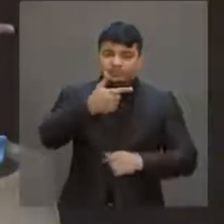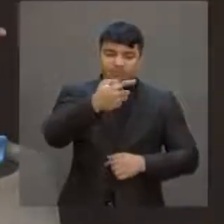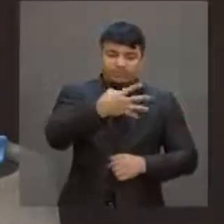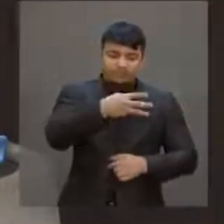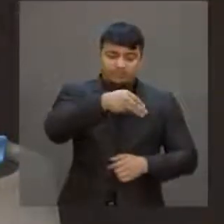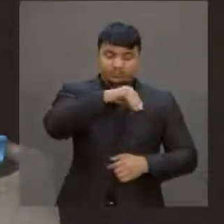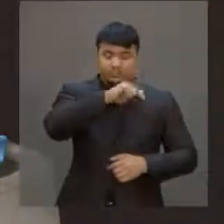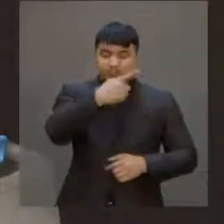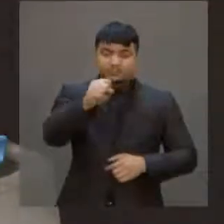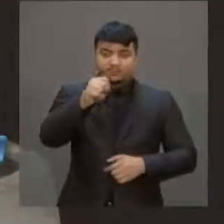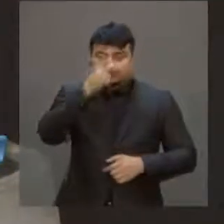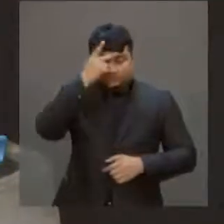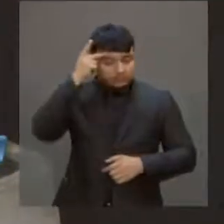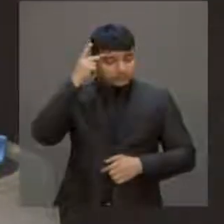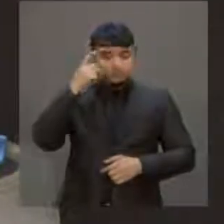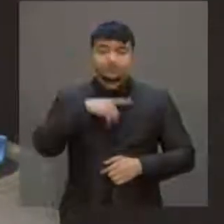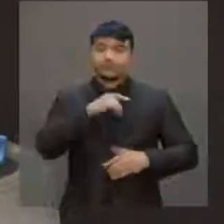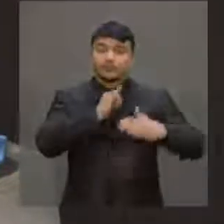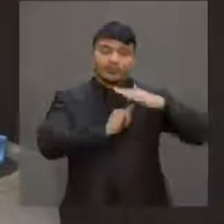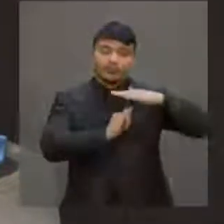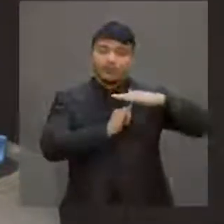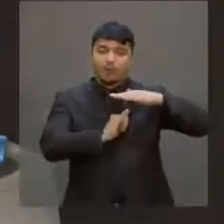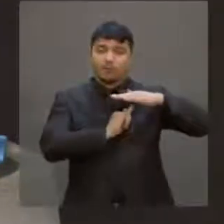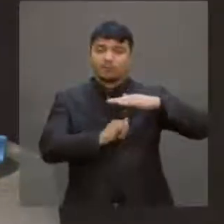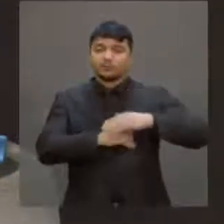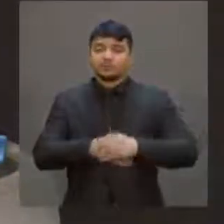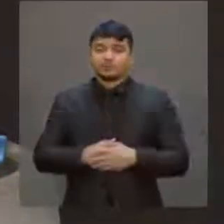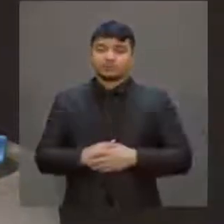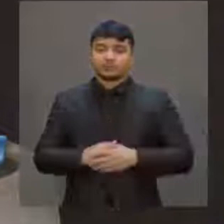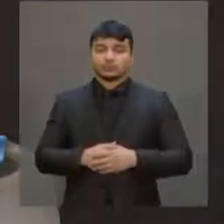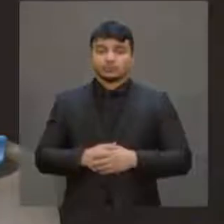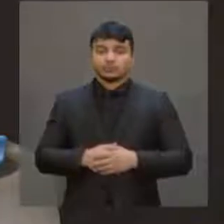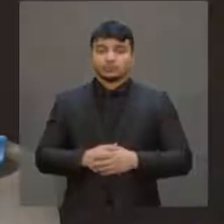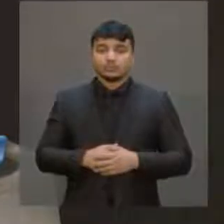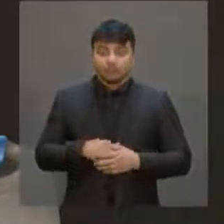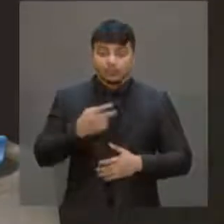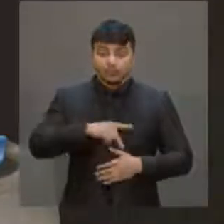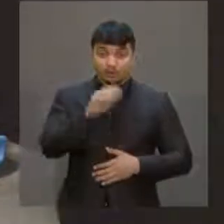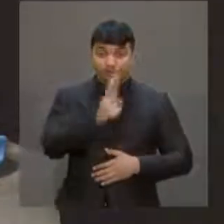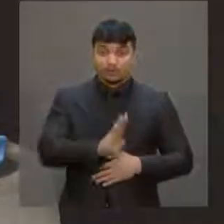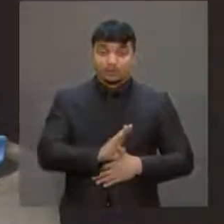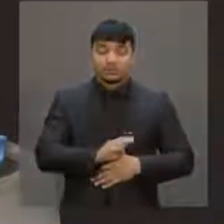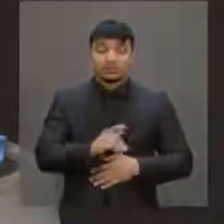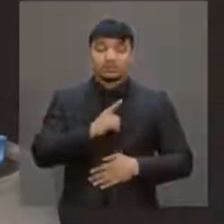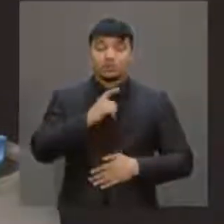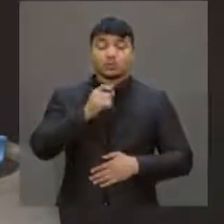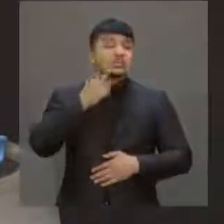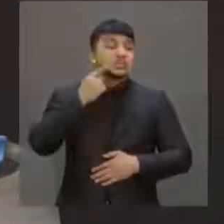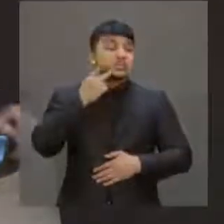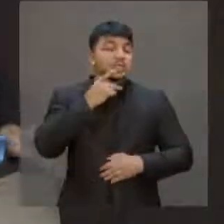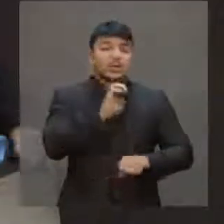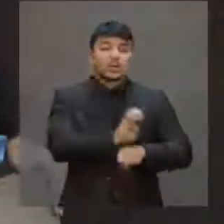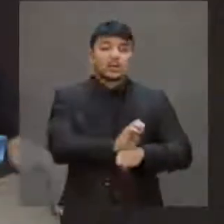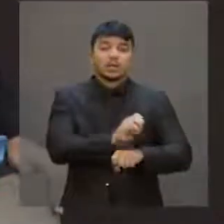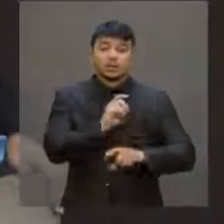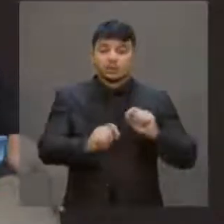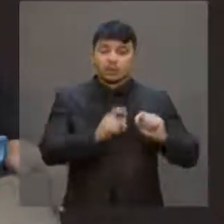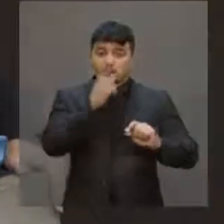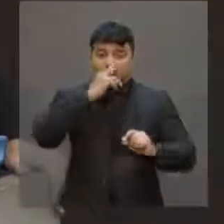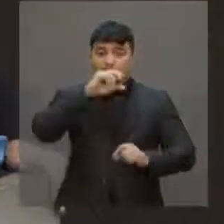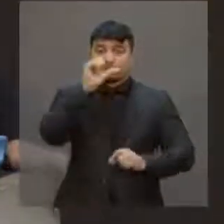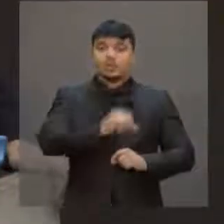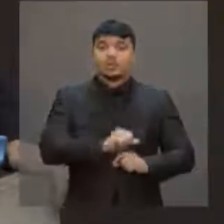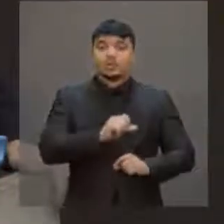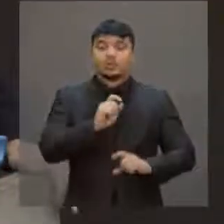de pessoas na informalidade. Portanto, nós estamos aqui, isso no Brasil. O Ceará é pior, o